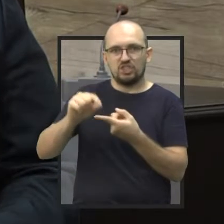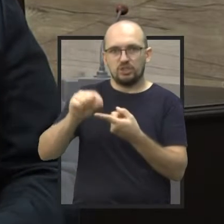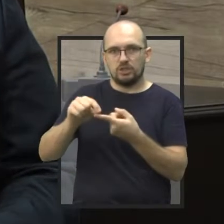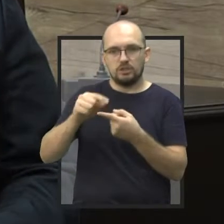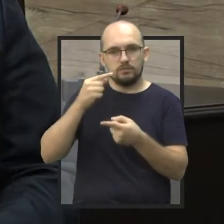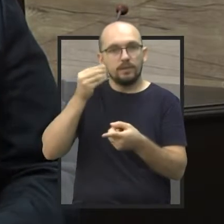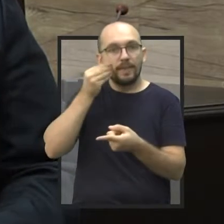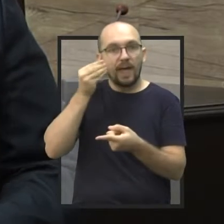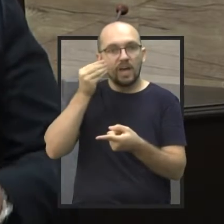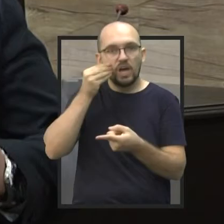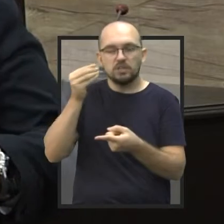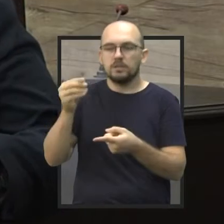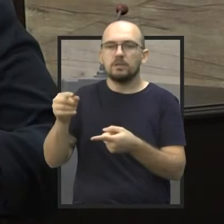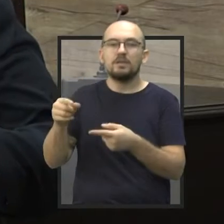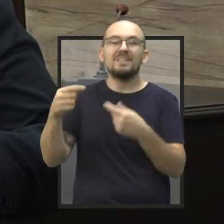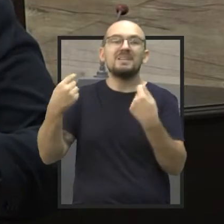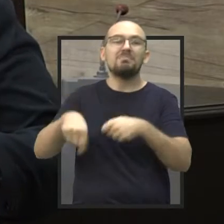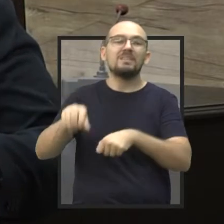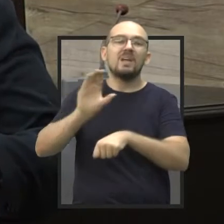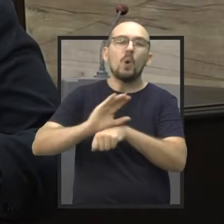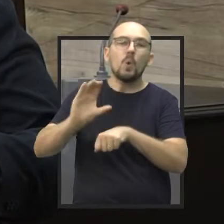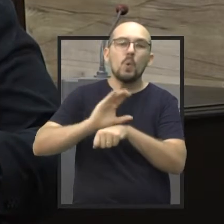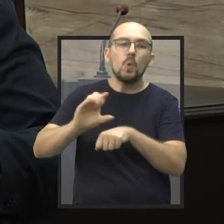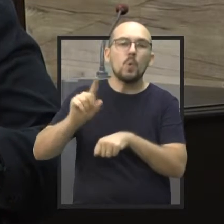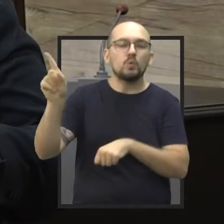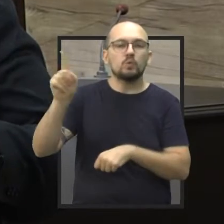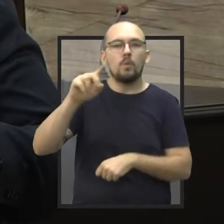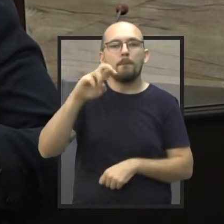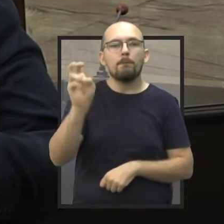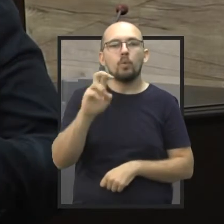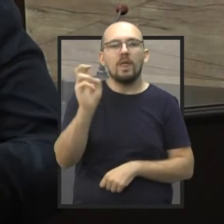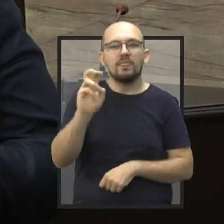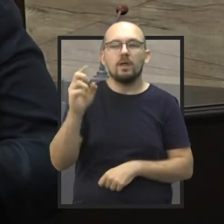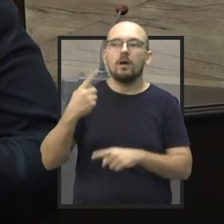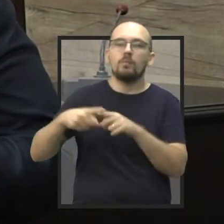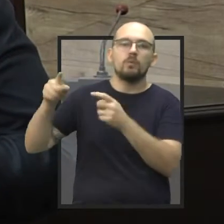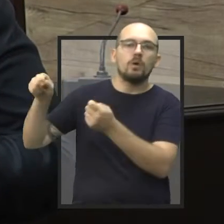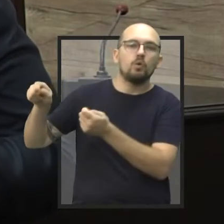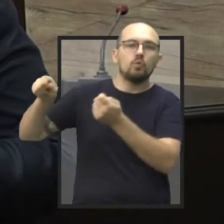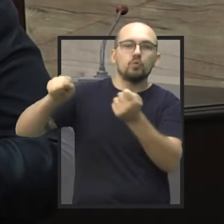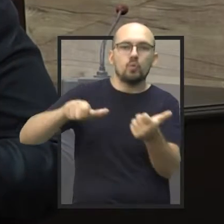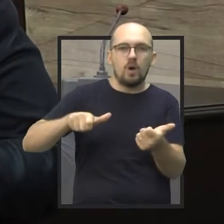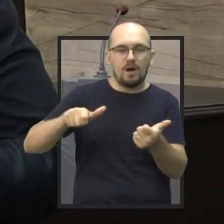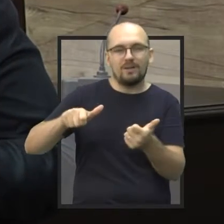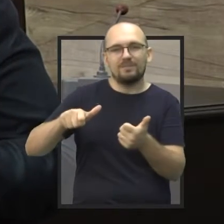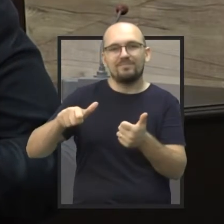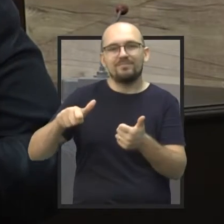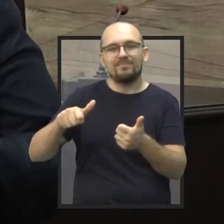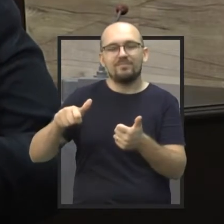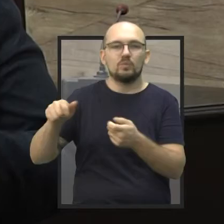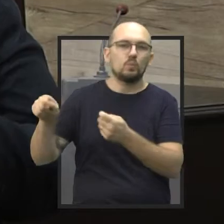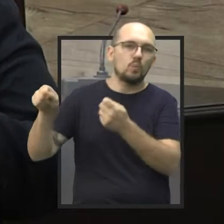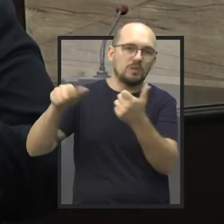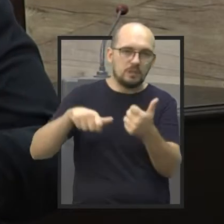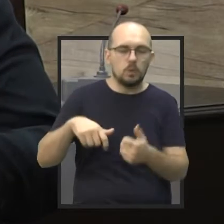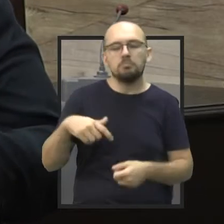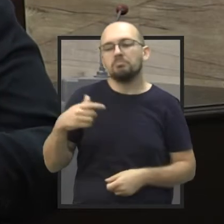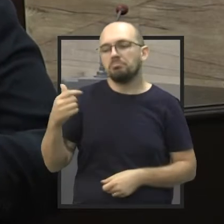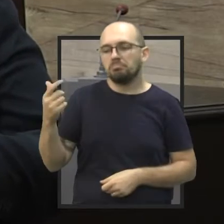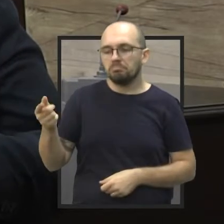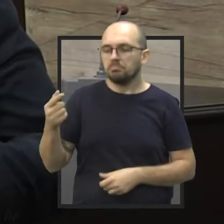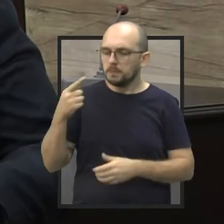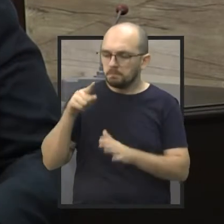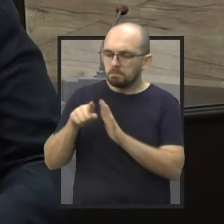precisavam de um curso do Butantan, porque eles foram doados através de um convênio com um laboratório particular. Foi feito